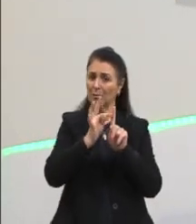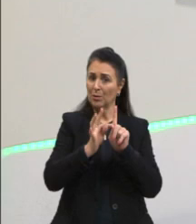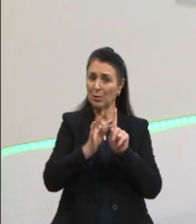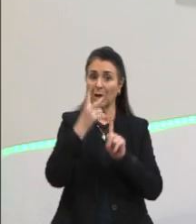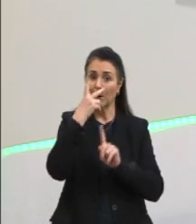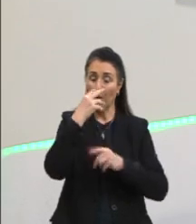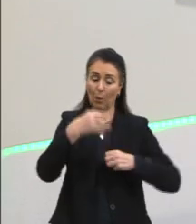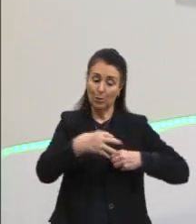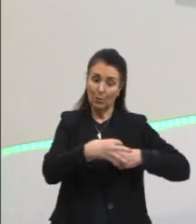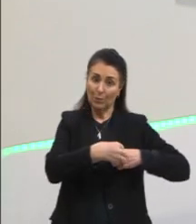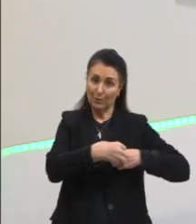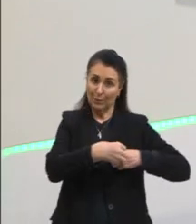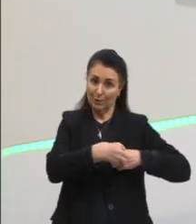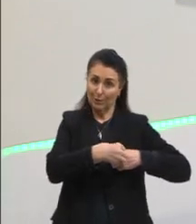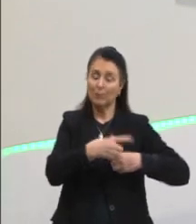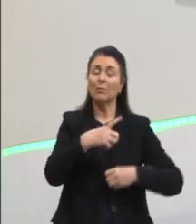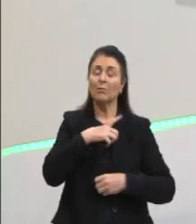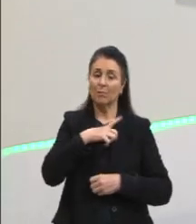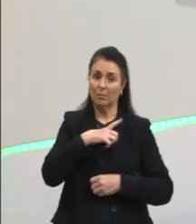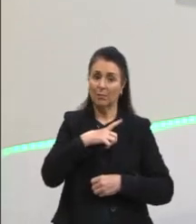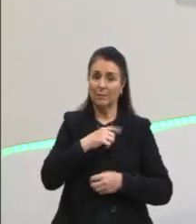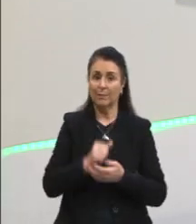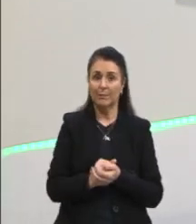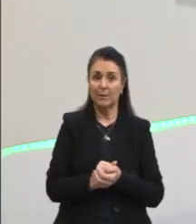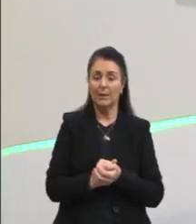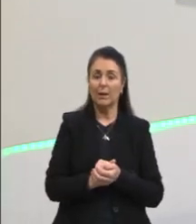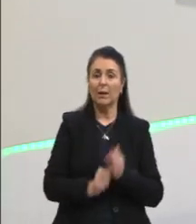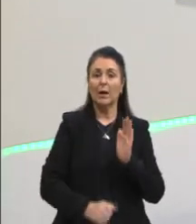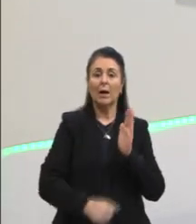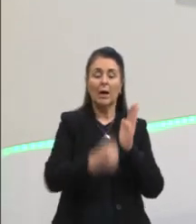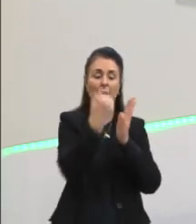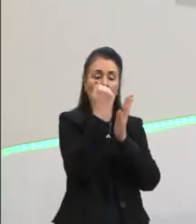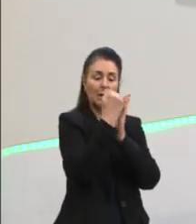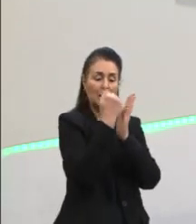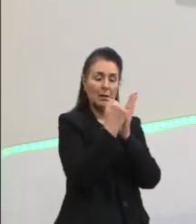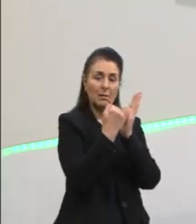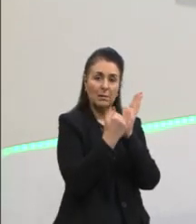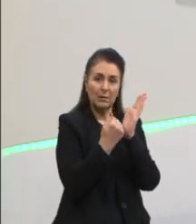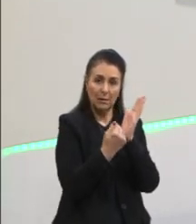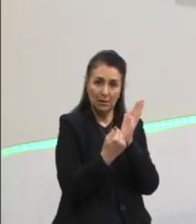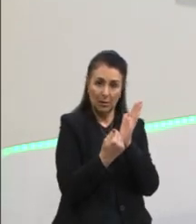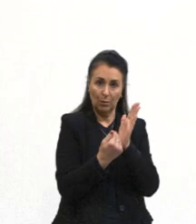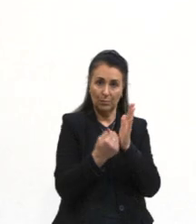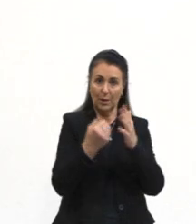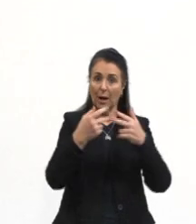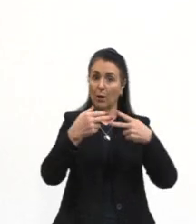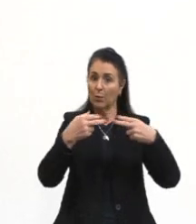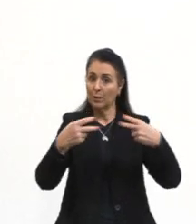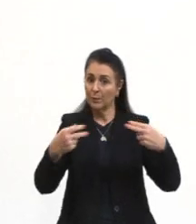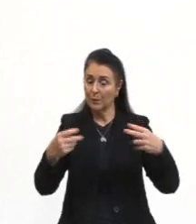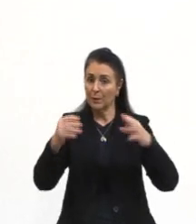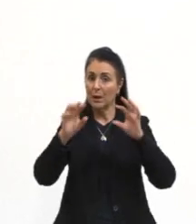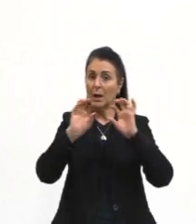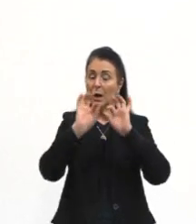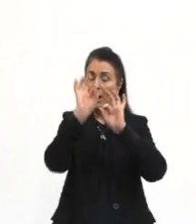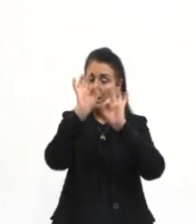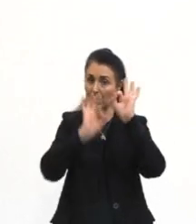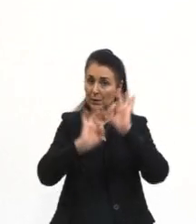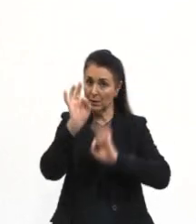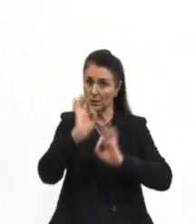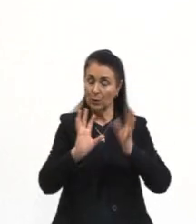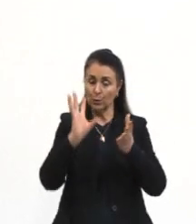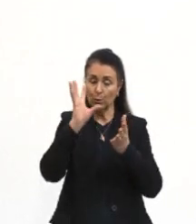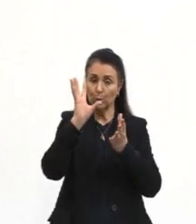mamíferos têm. Então, a classificação. As ordens. As ordens dentro desse grupo.